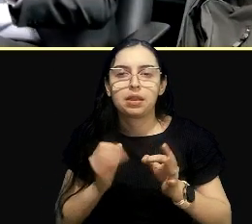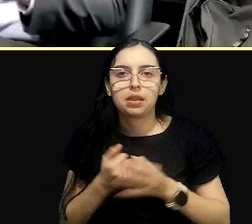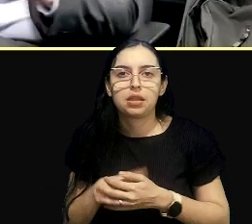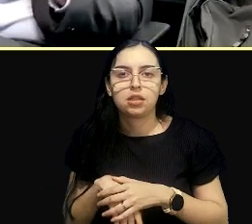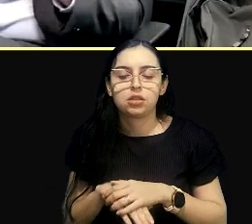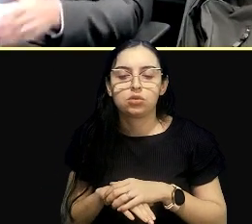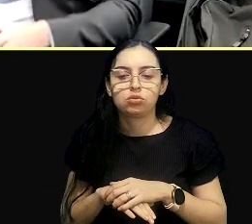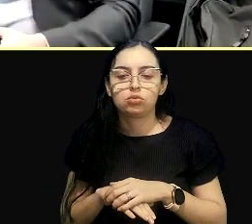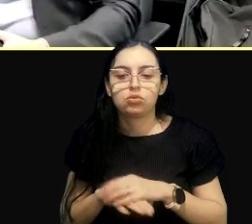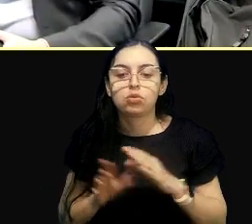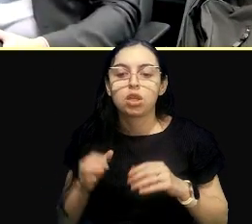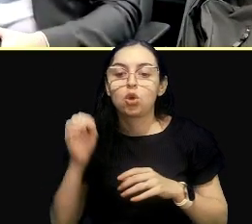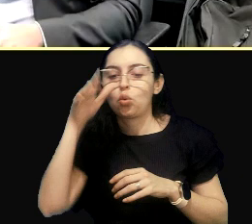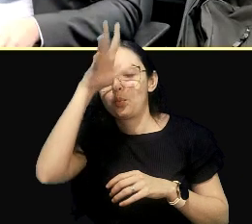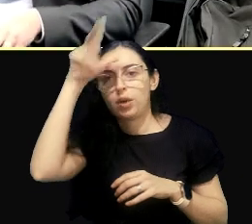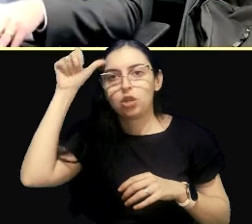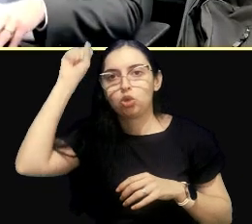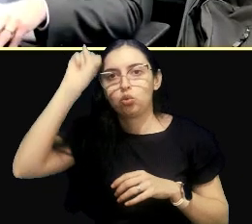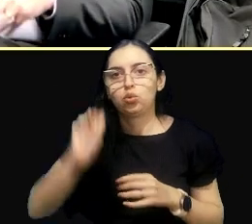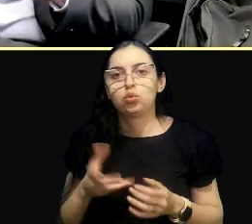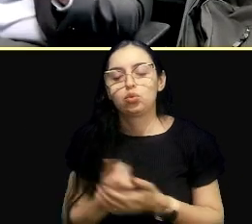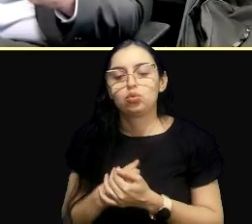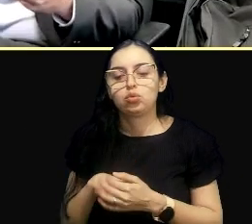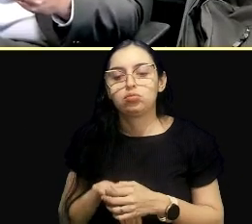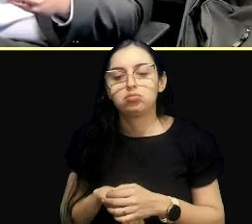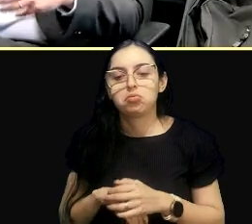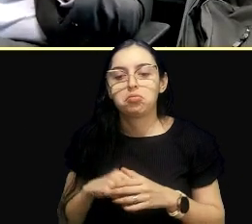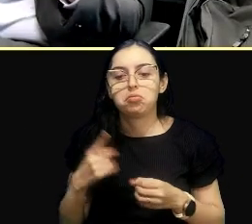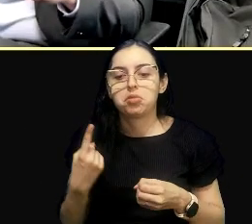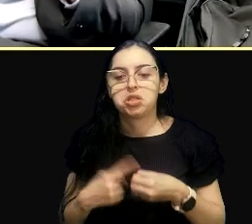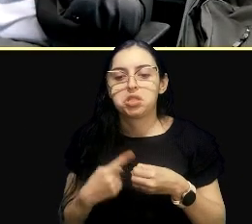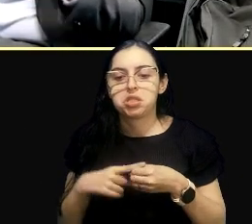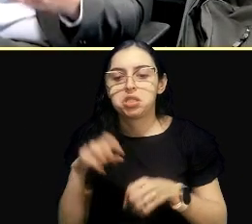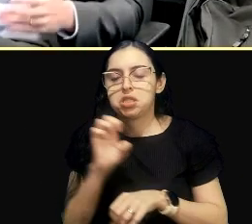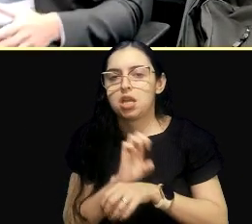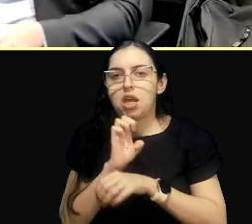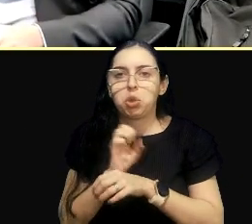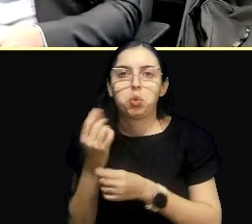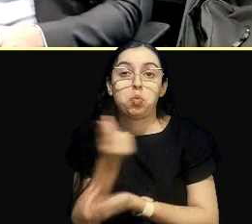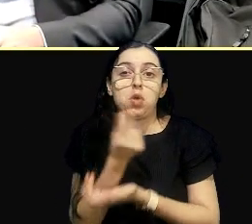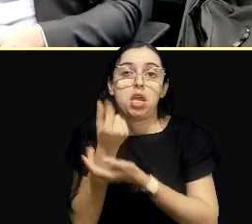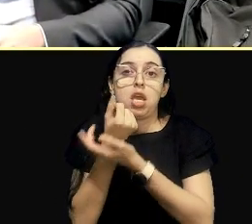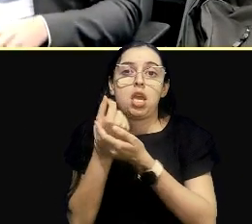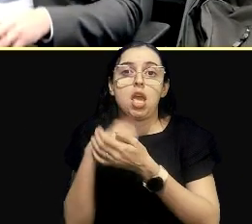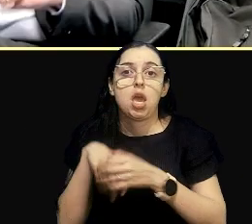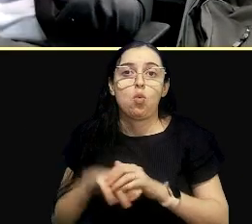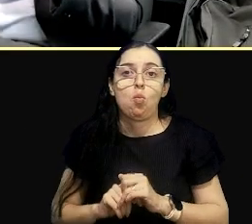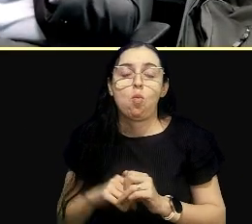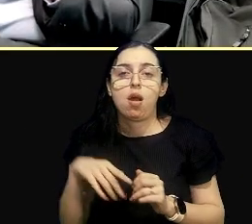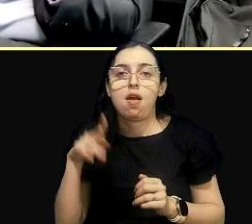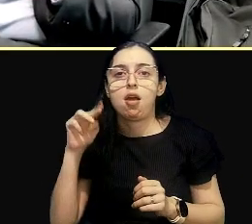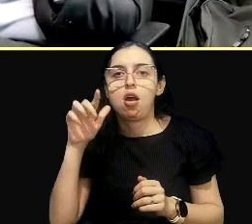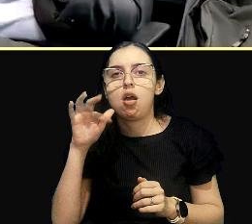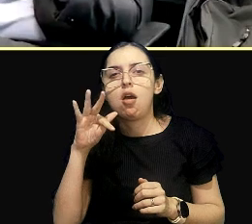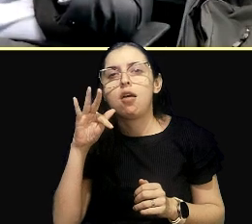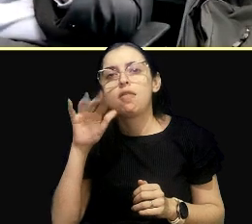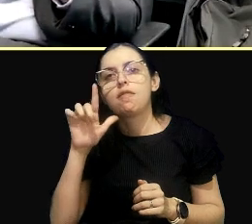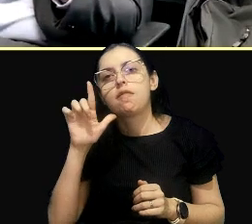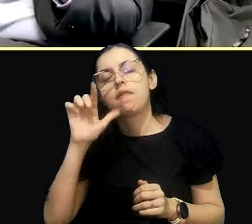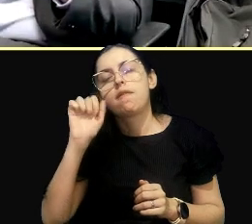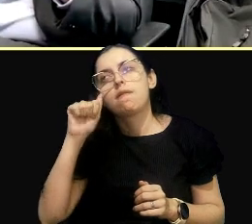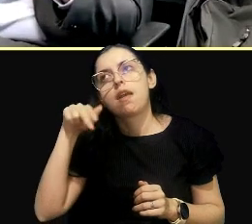estou no Mato Grosso do Sul, e lá é um estado muito rico, na flora, na fauna, e também precisa de um